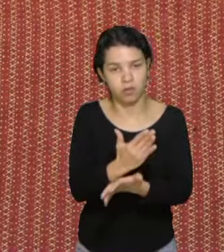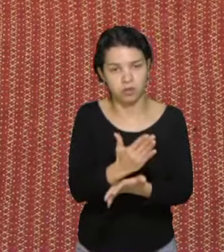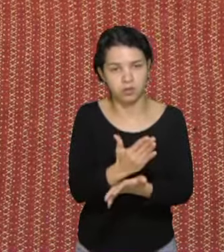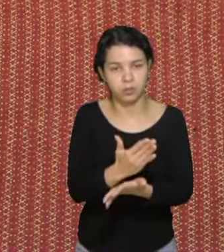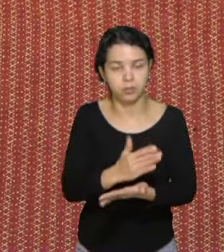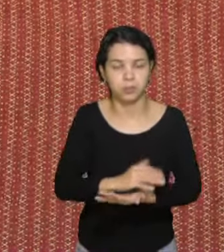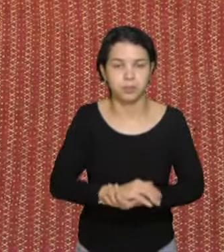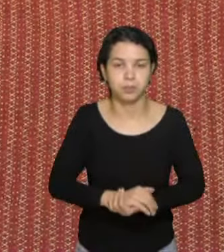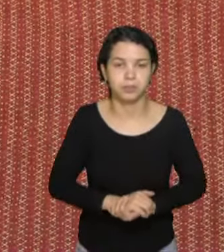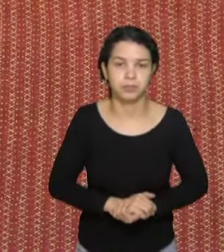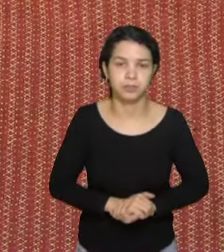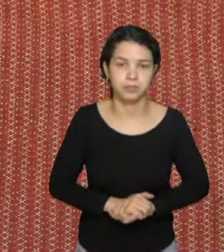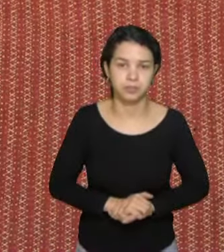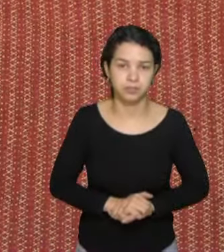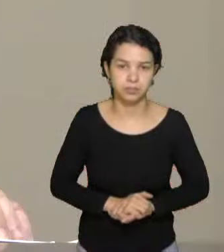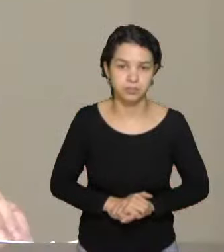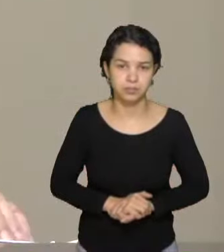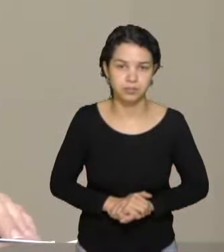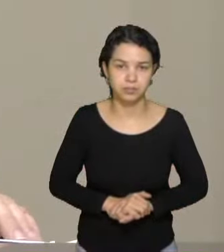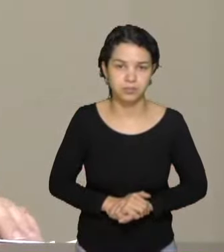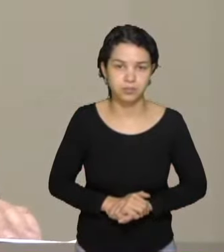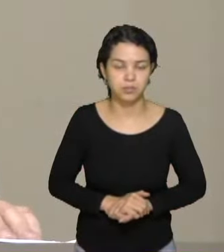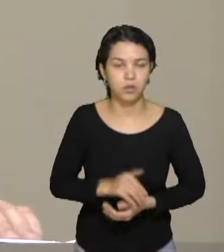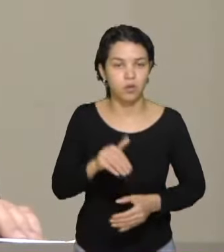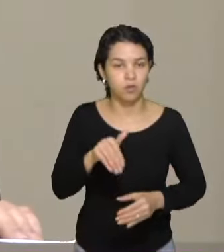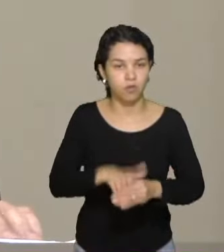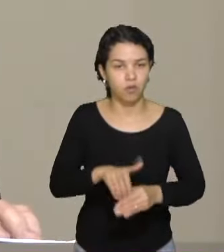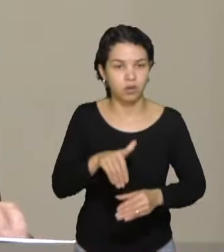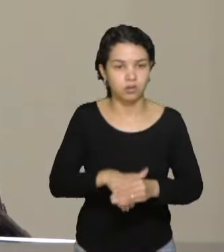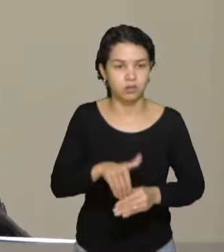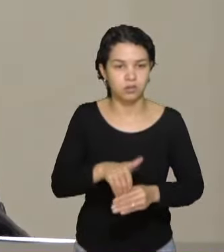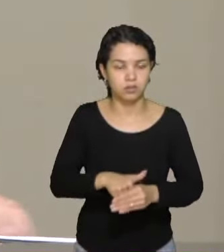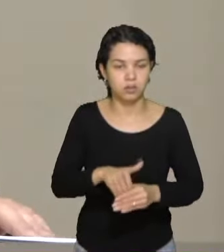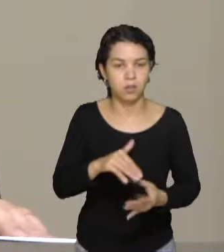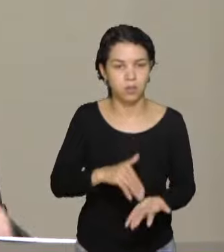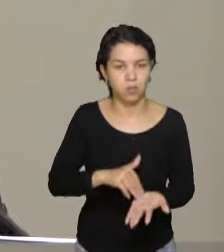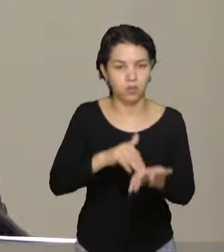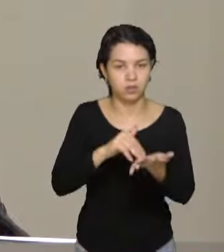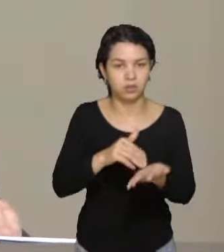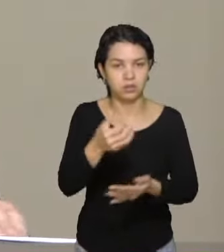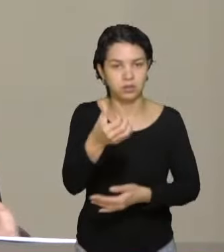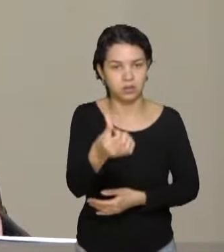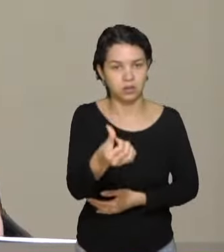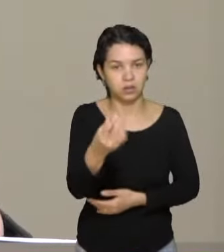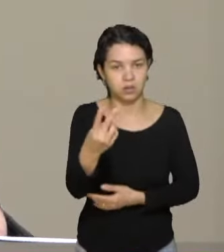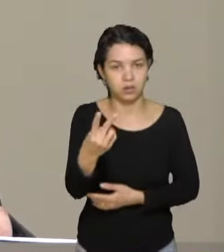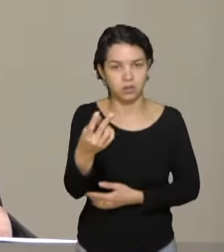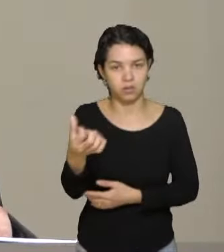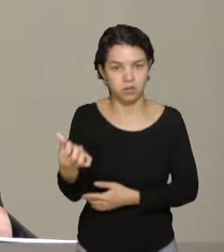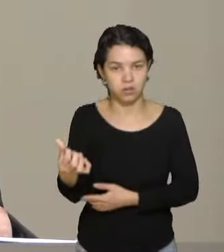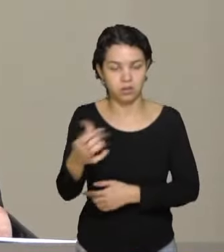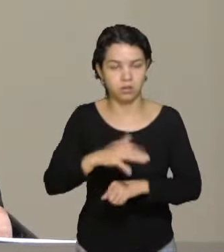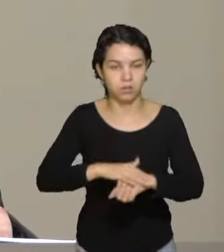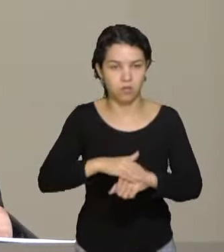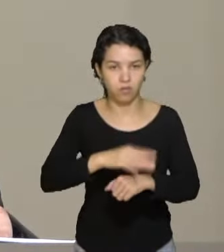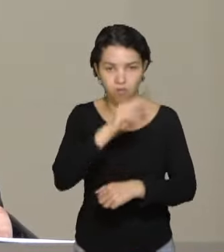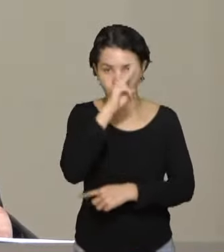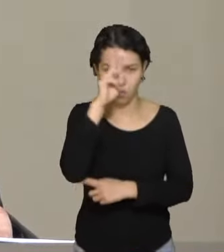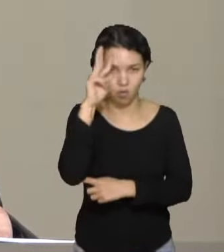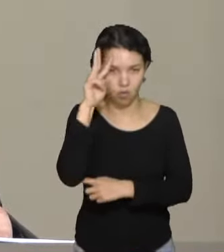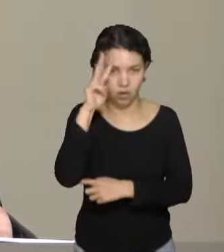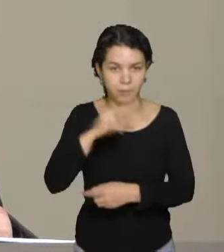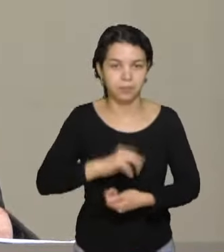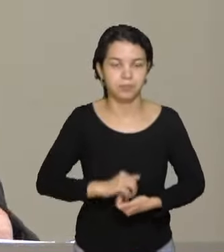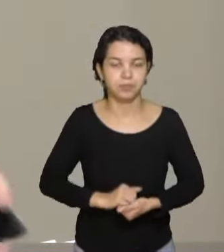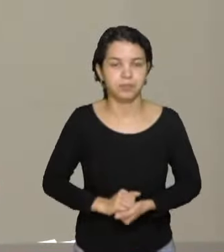Em votação, moção 626, deputado Von Ney Weber,